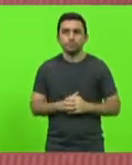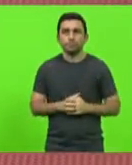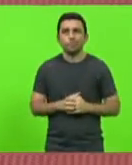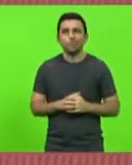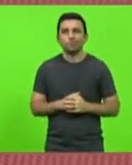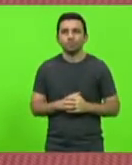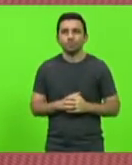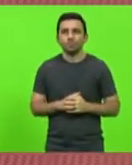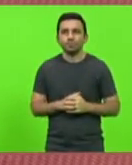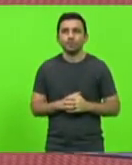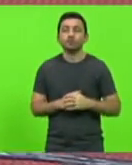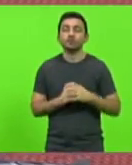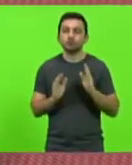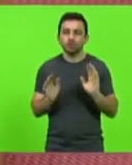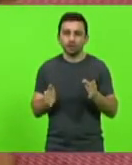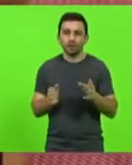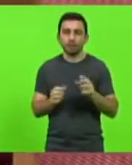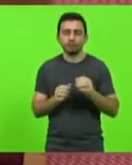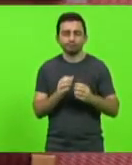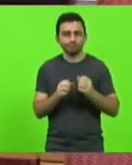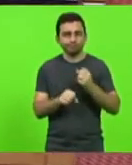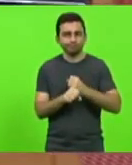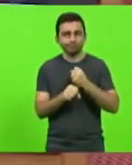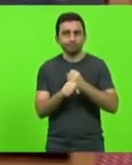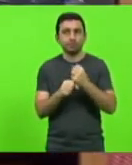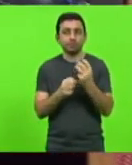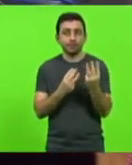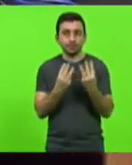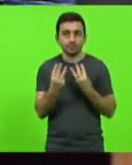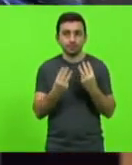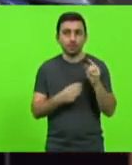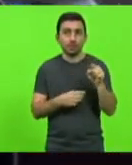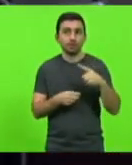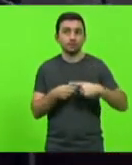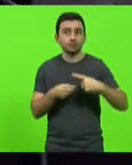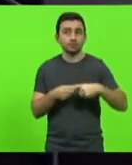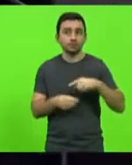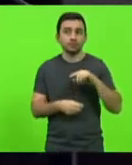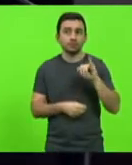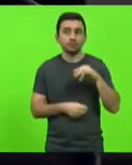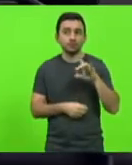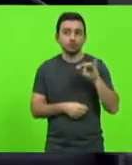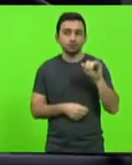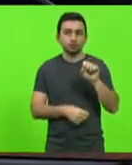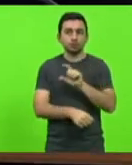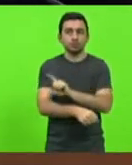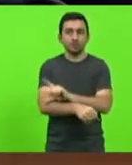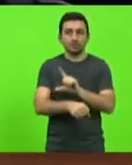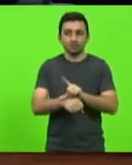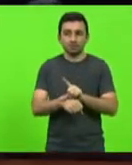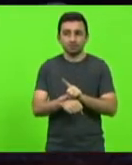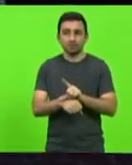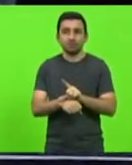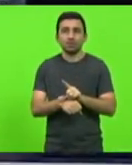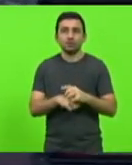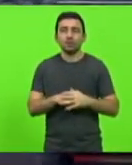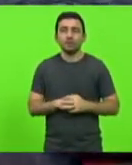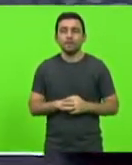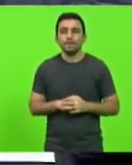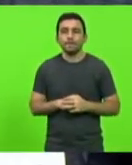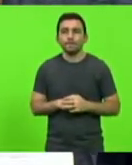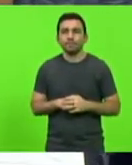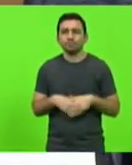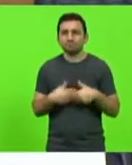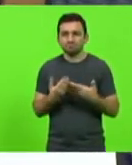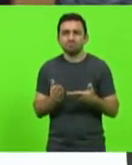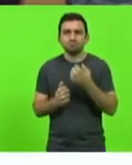Foi feita uma terceira faixa no Distrito de Índios, na cidade de Lages, onde ficou